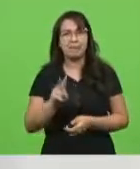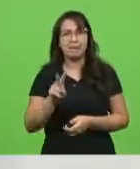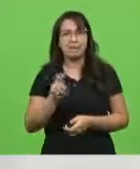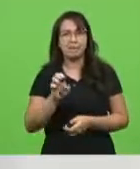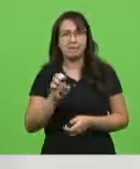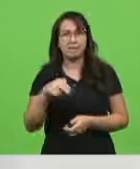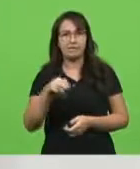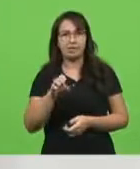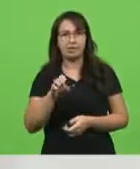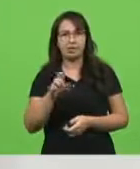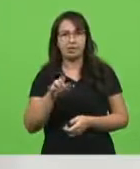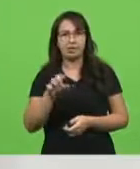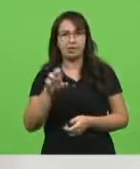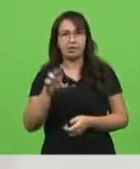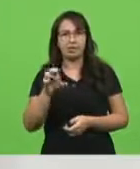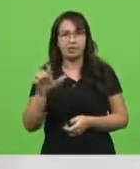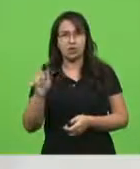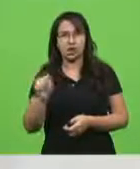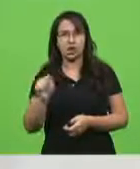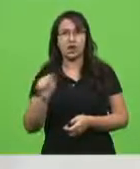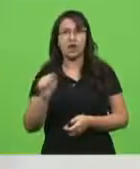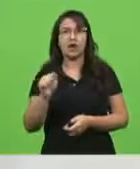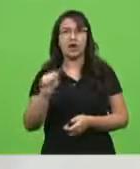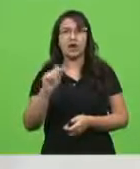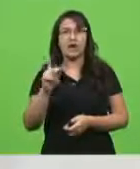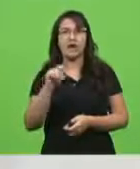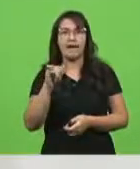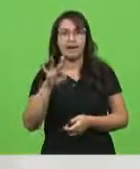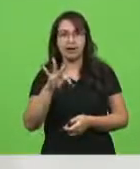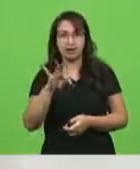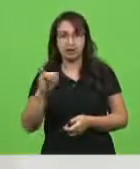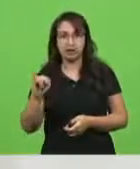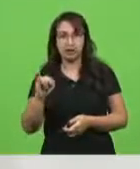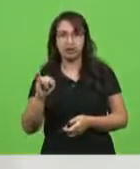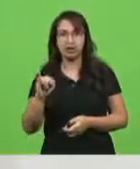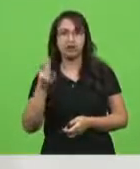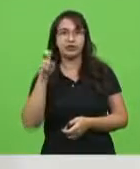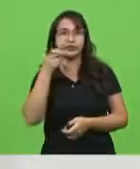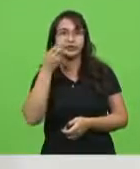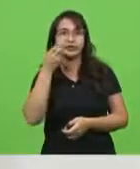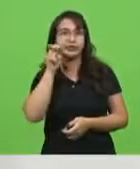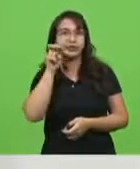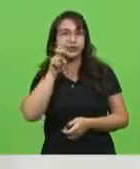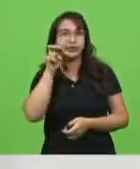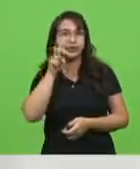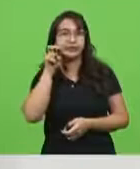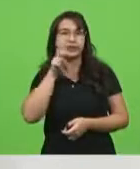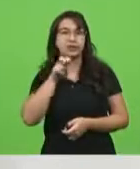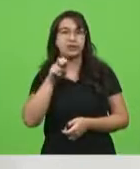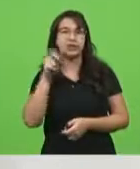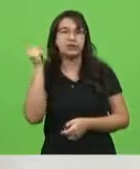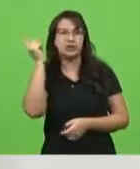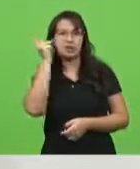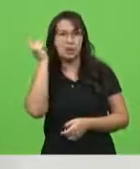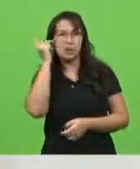Haiti, Pará, Amazonas, Rio Grande do Sul, do Paraná, São Paulo.